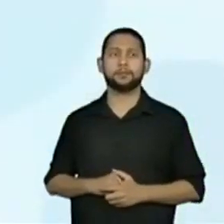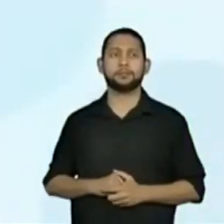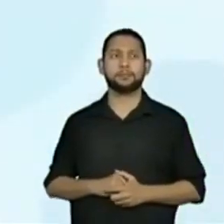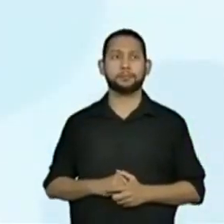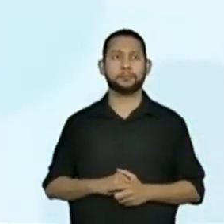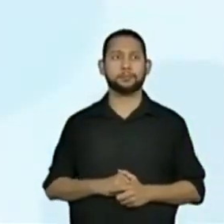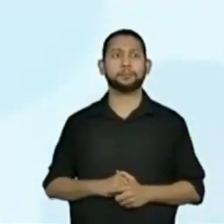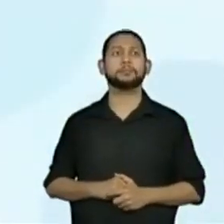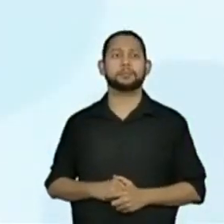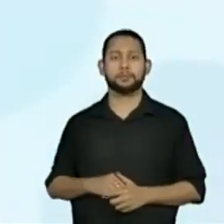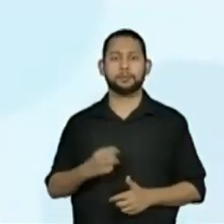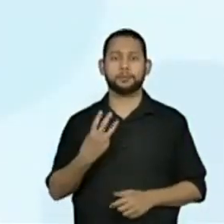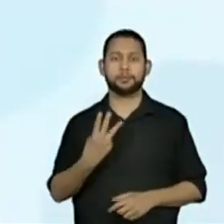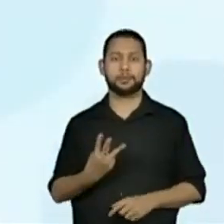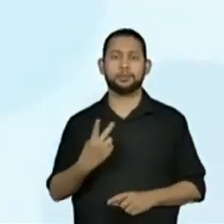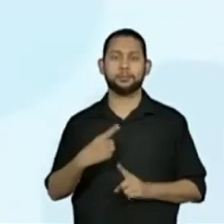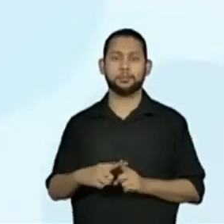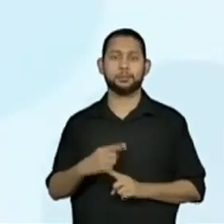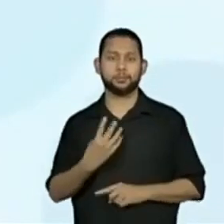igual a 7.